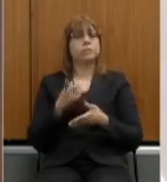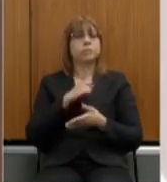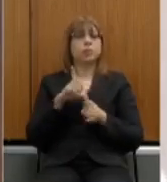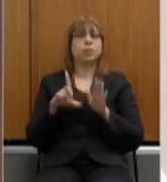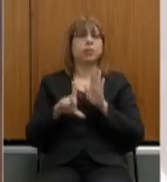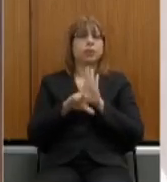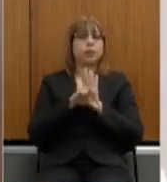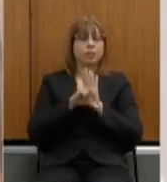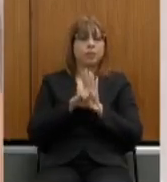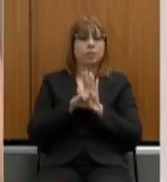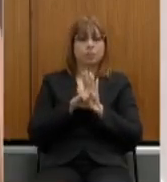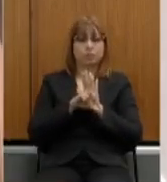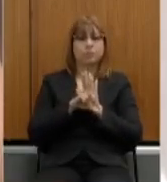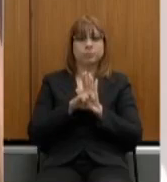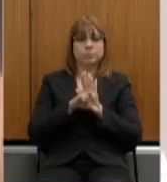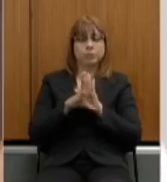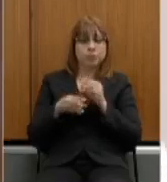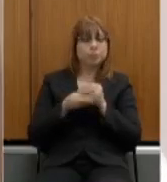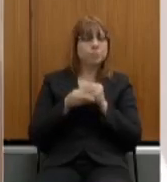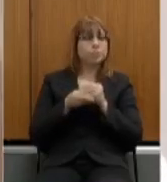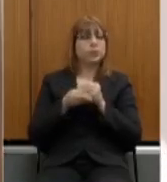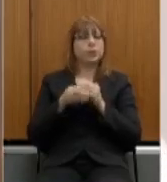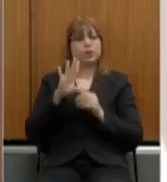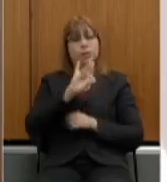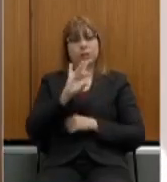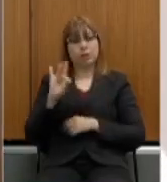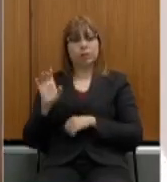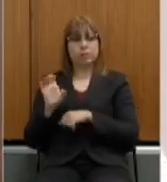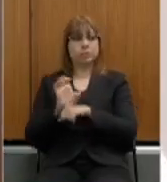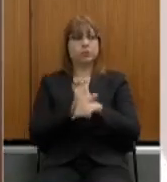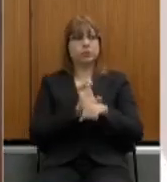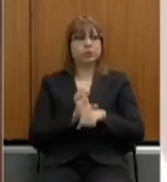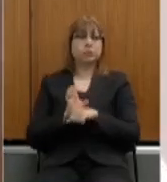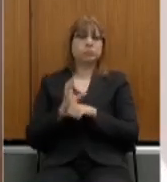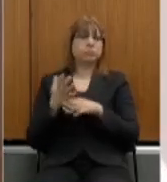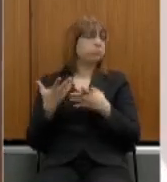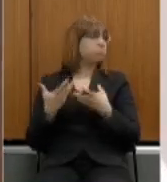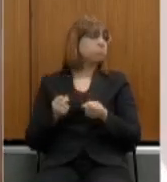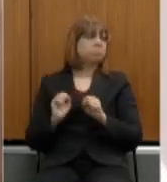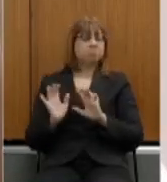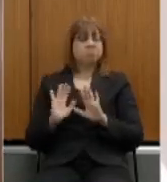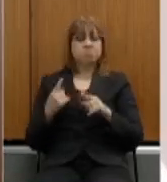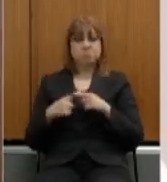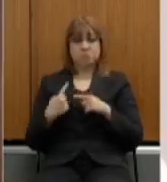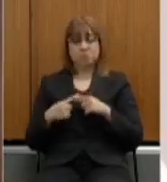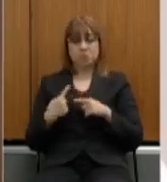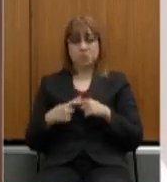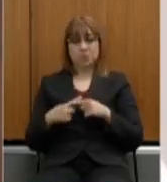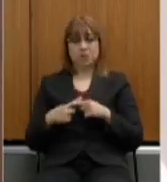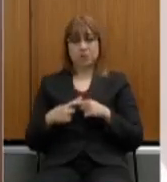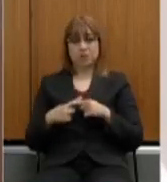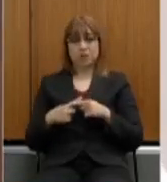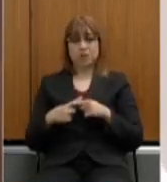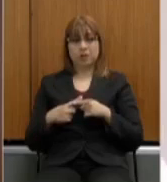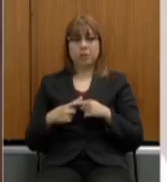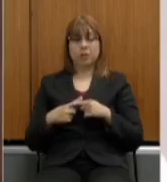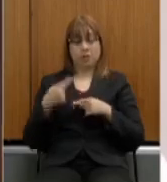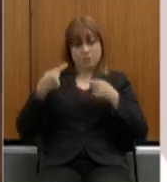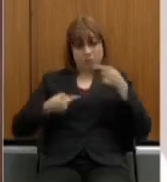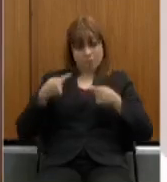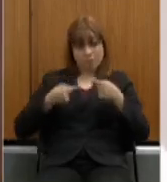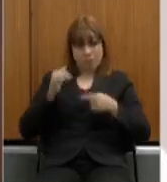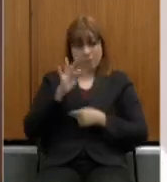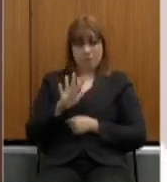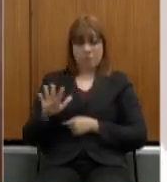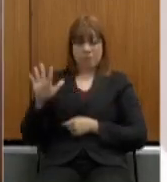de cada ente federativo. Isso não foi acatado, por quê? Porque os próprios parlamentares federais